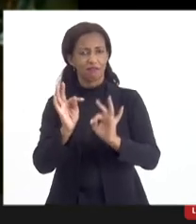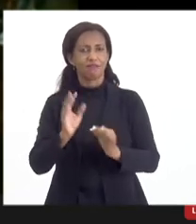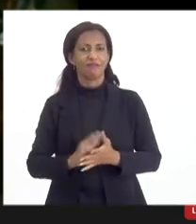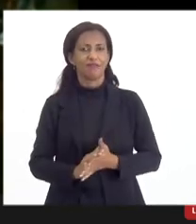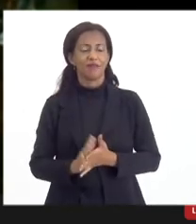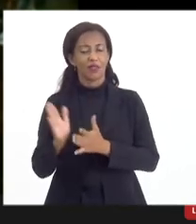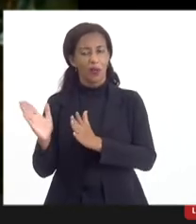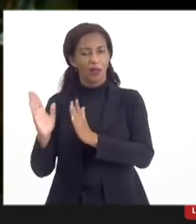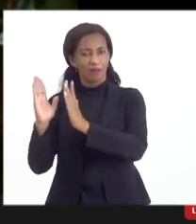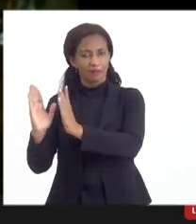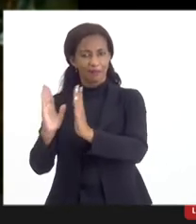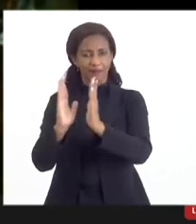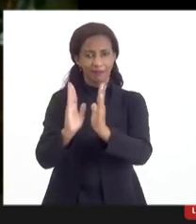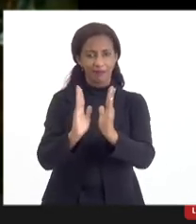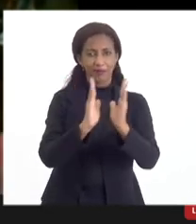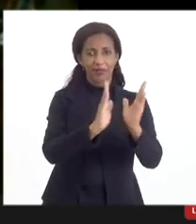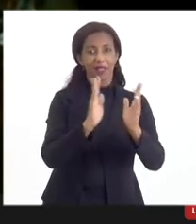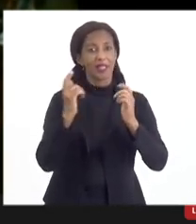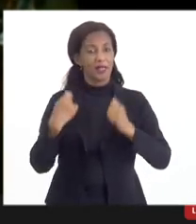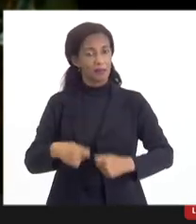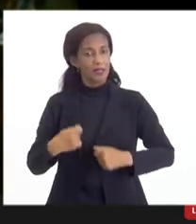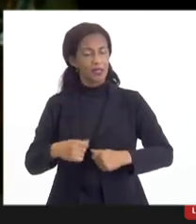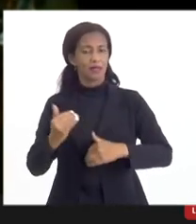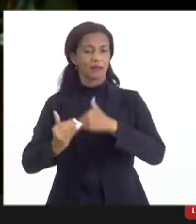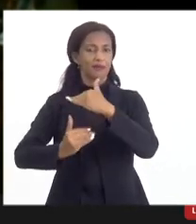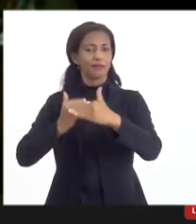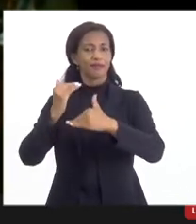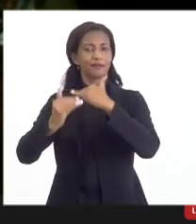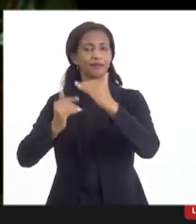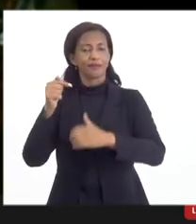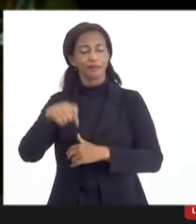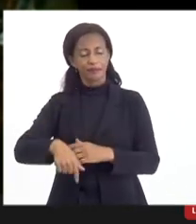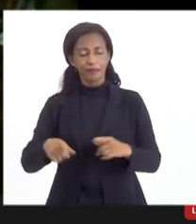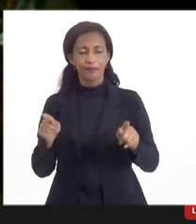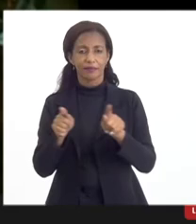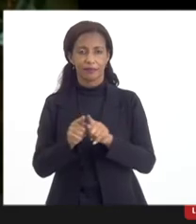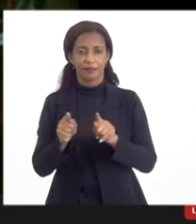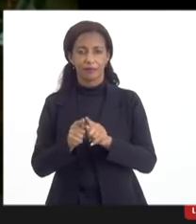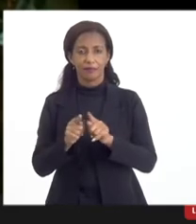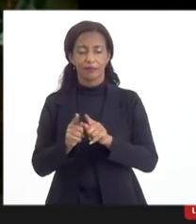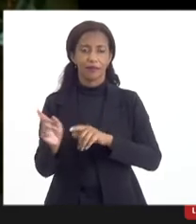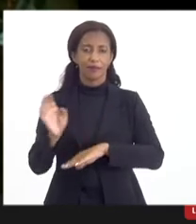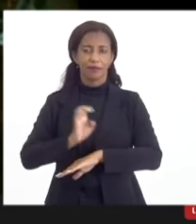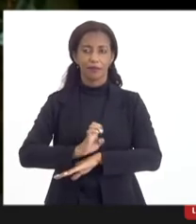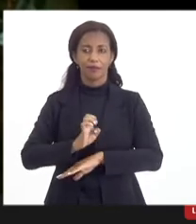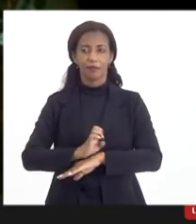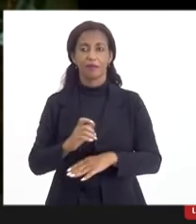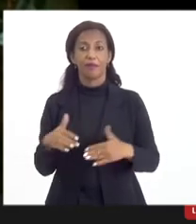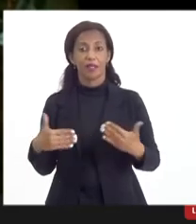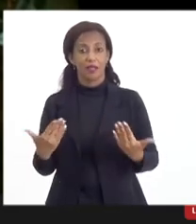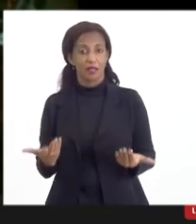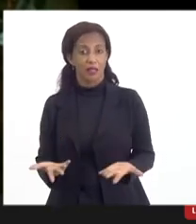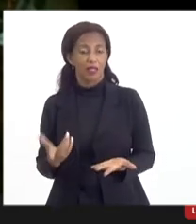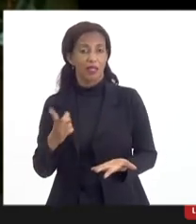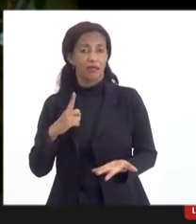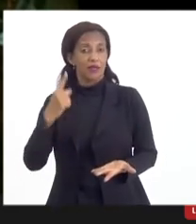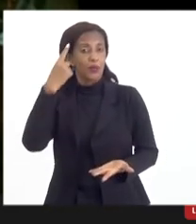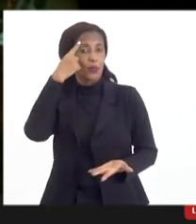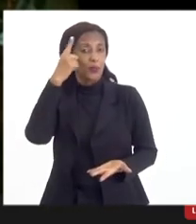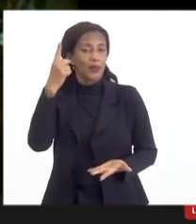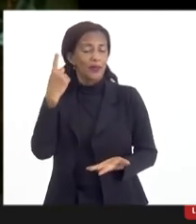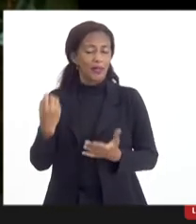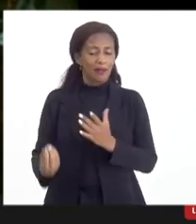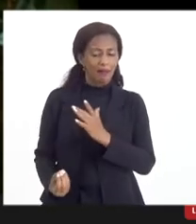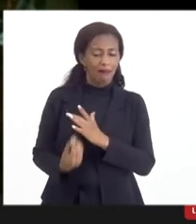eu acho que essa parte tem que ser desenvolvida aqui também no Estado. E aí, veio uma ideia que